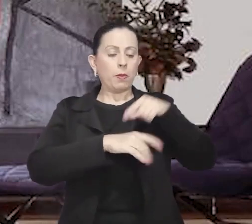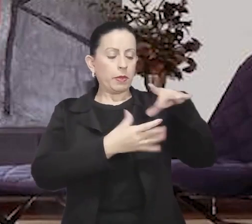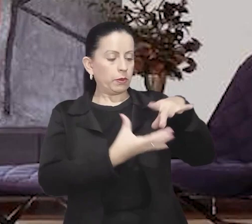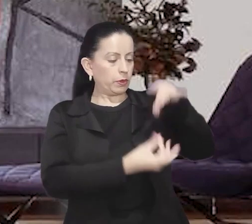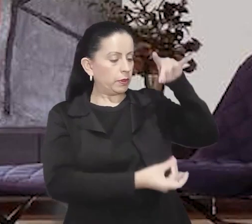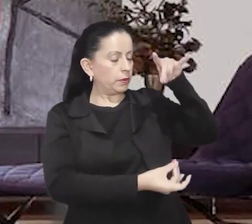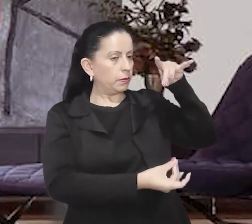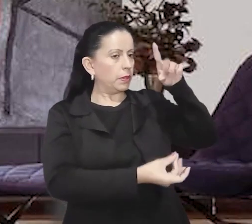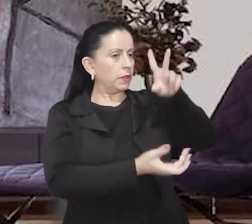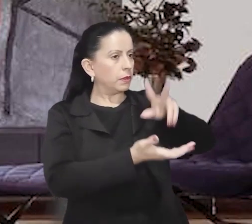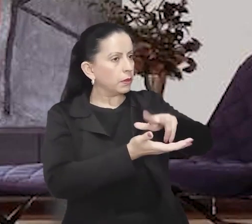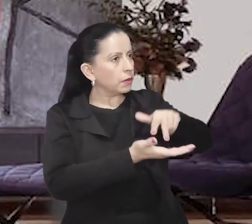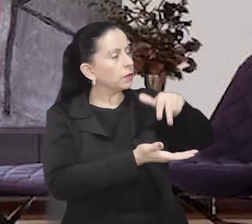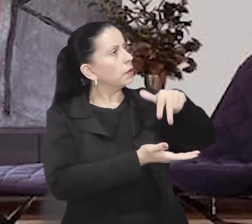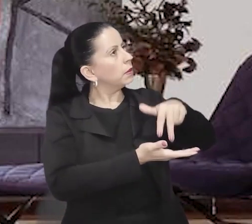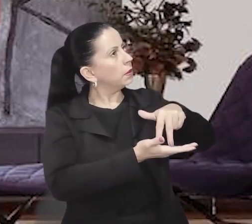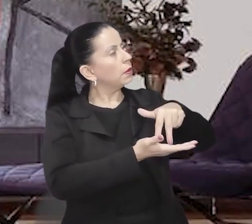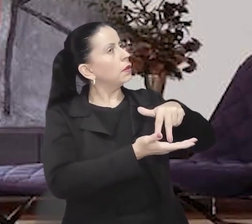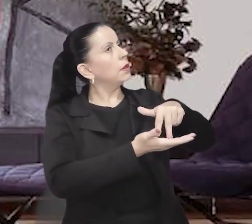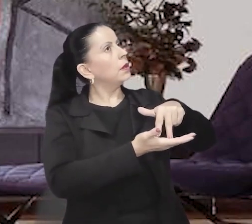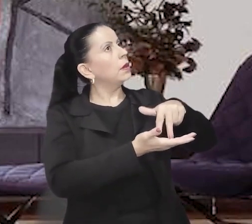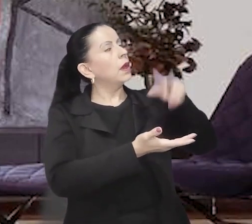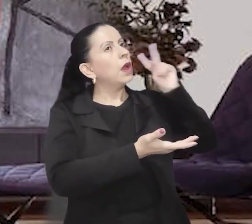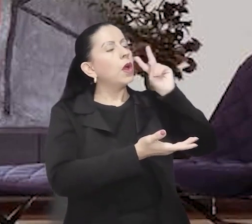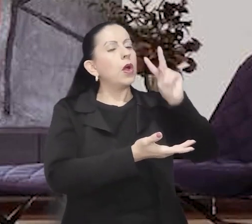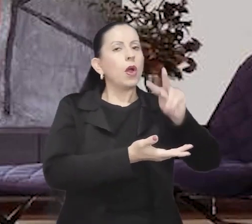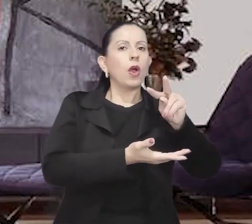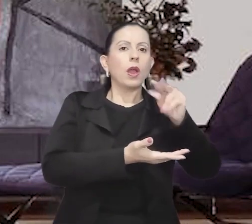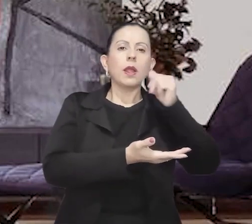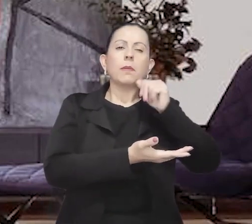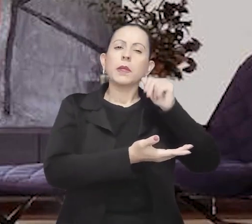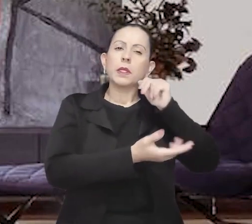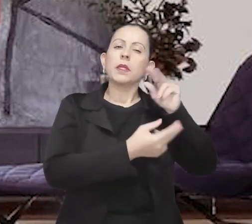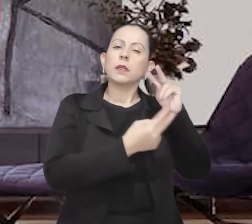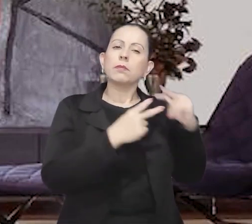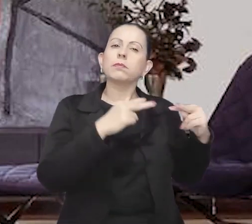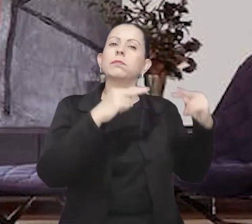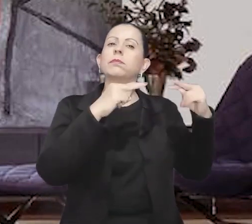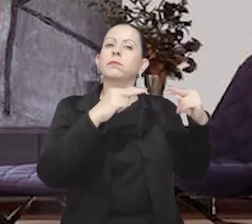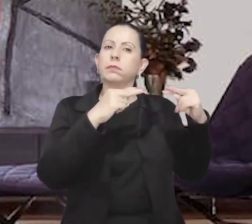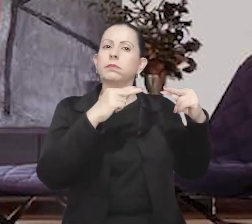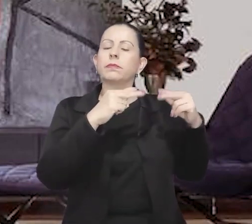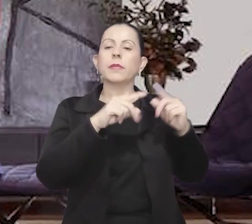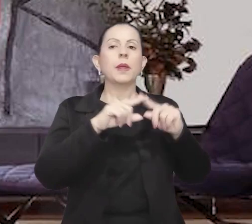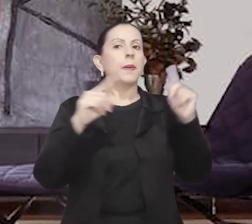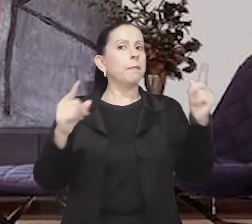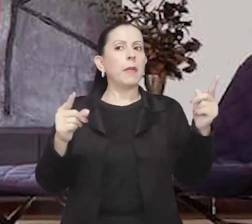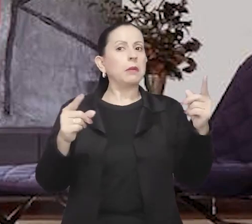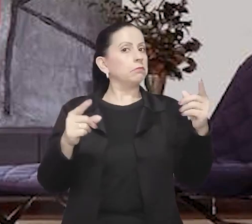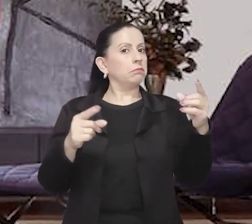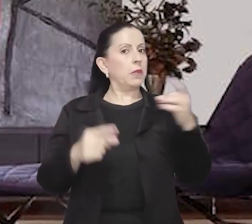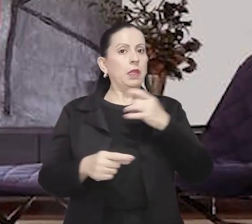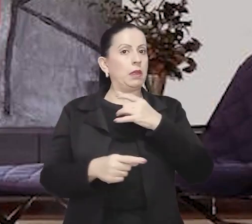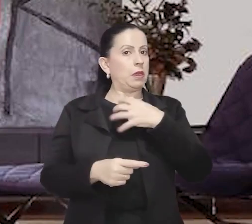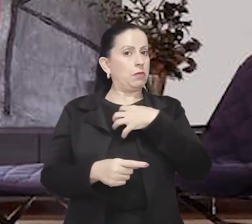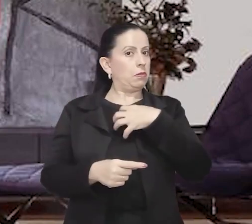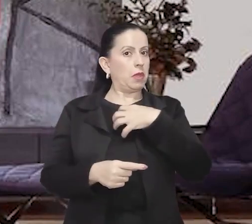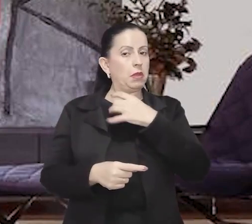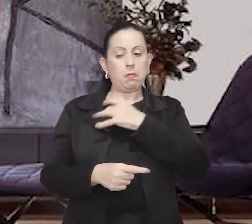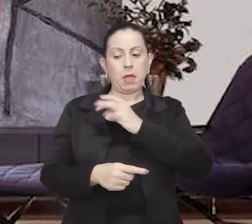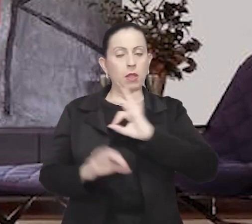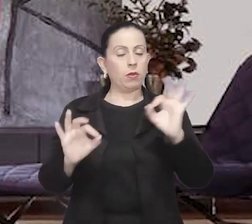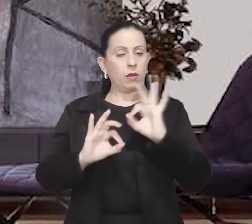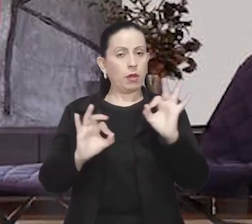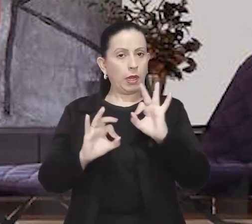que está ali na sua frente. Mas ela não sente medo. Sua figura paterna lhe transmite uma sensação de